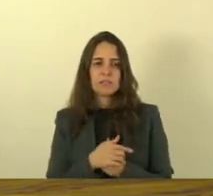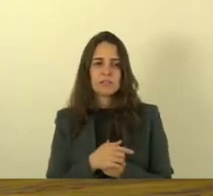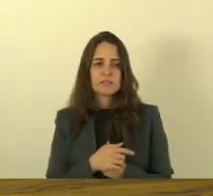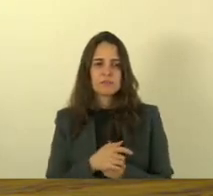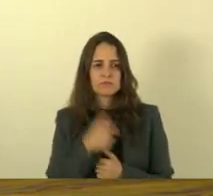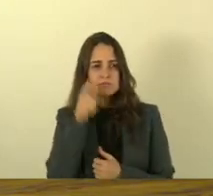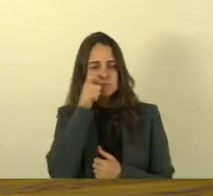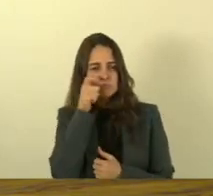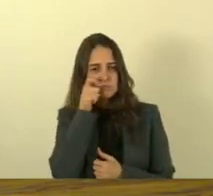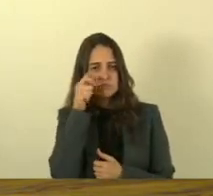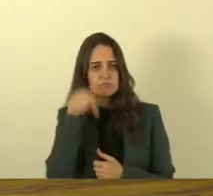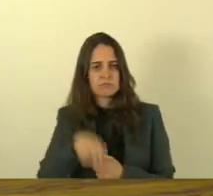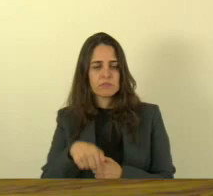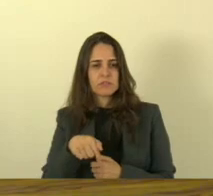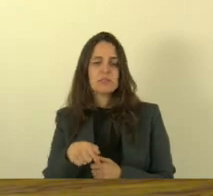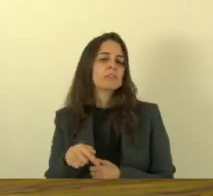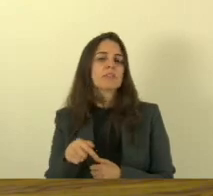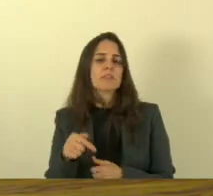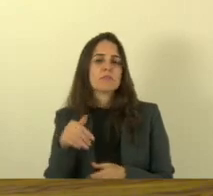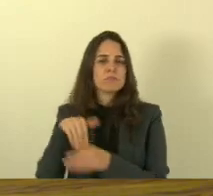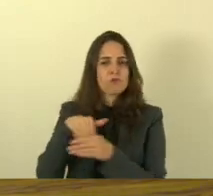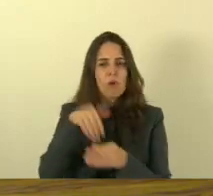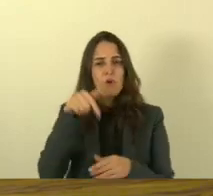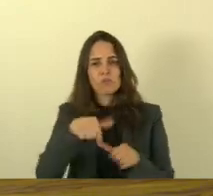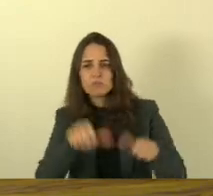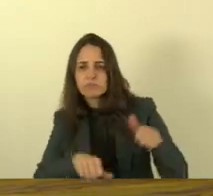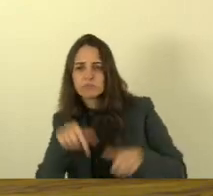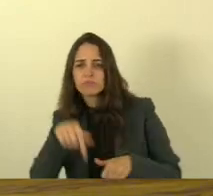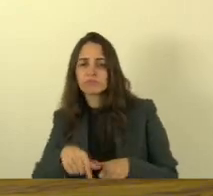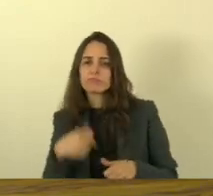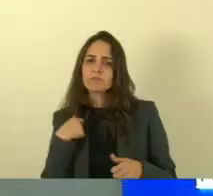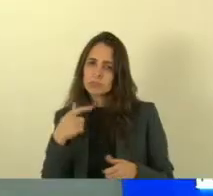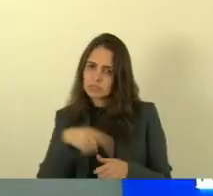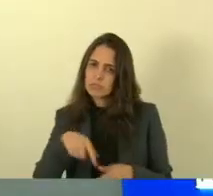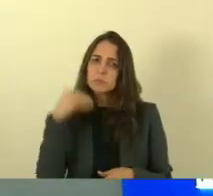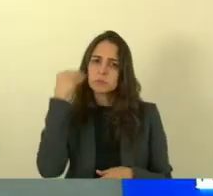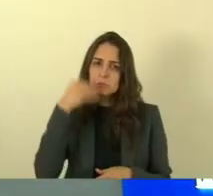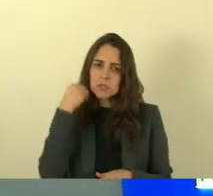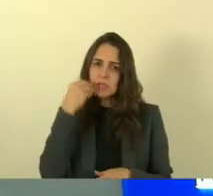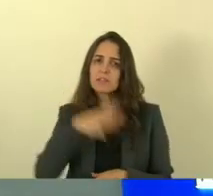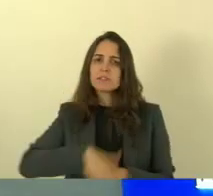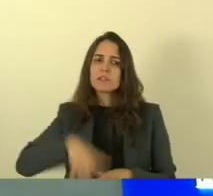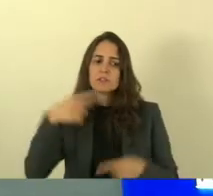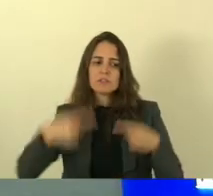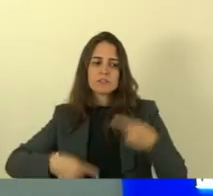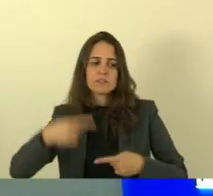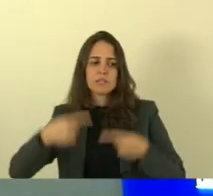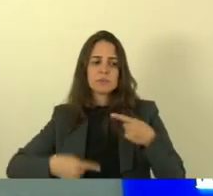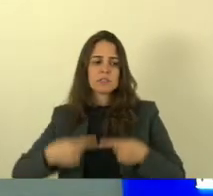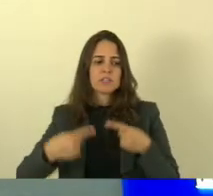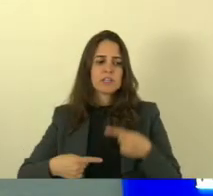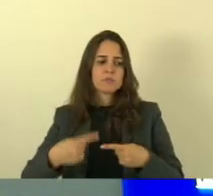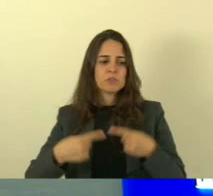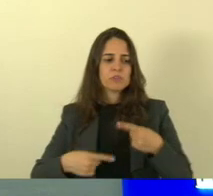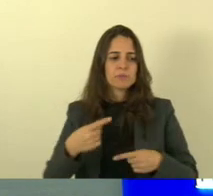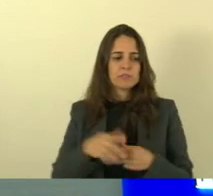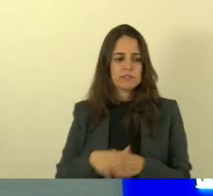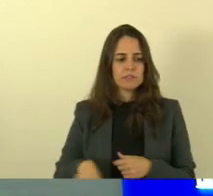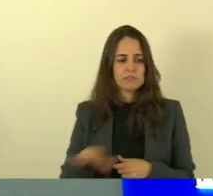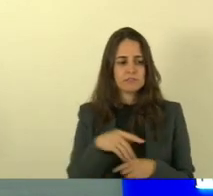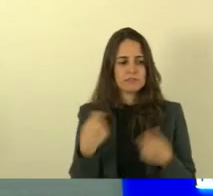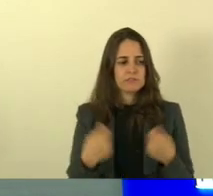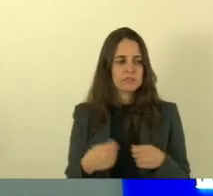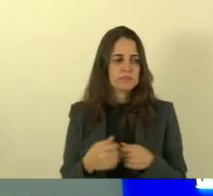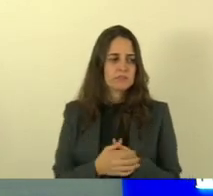acontece aqui e que se aproximem da política porque esse espaço precisa contar com